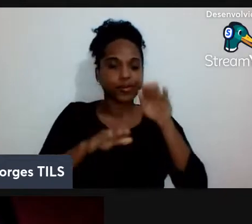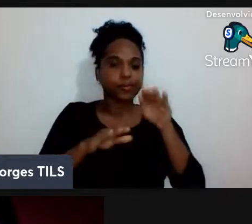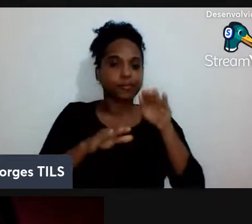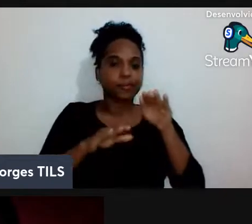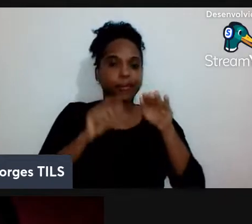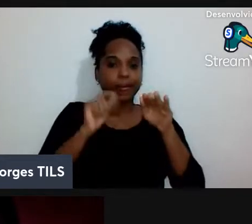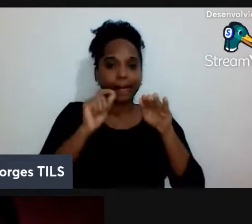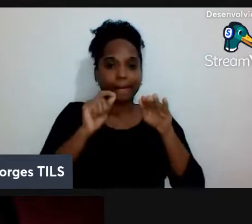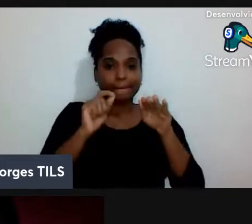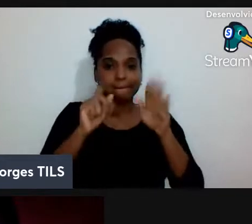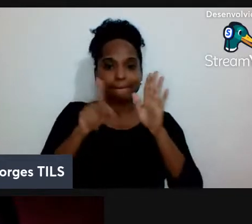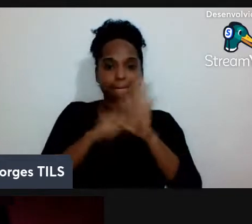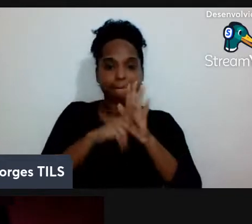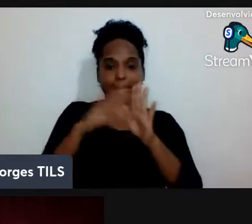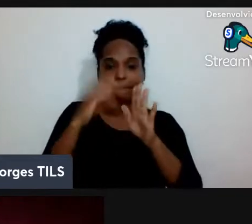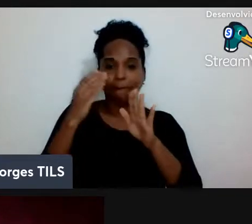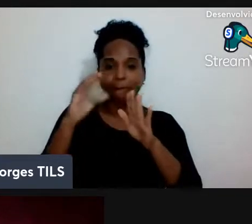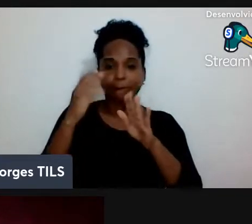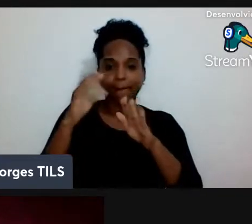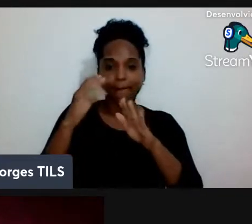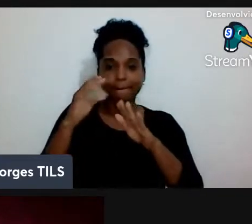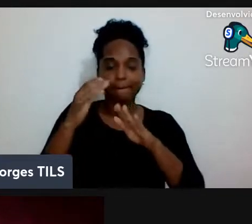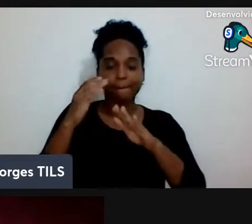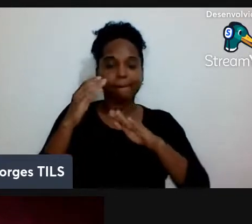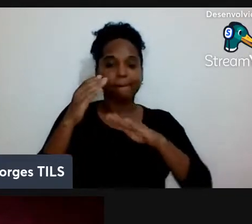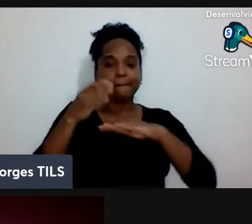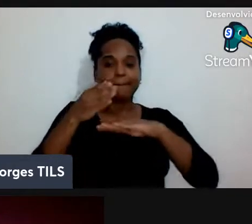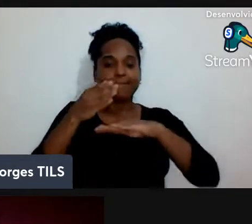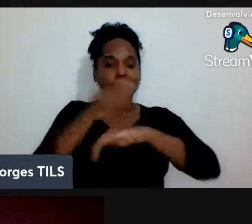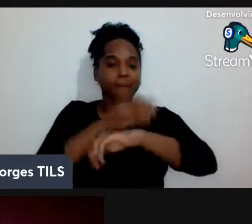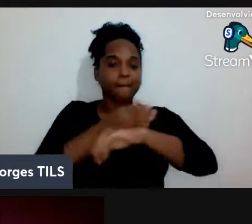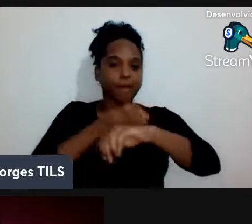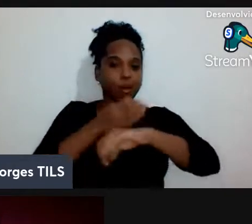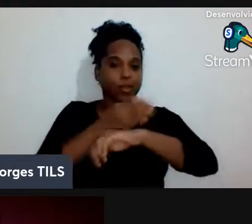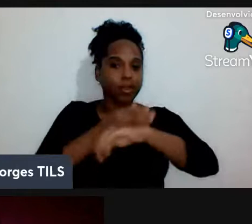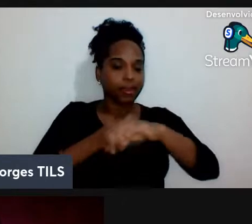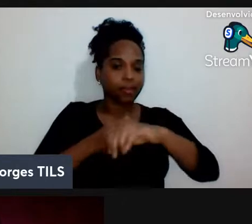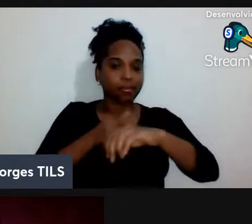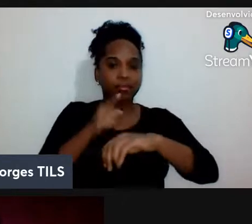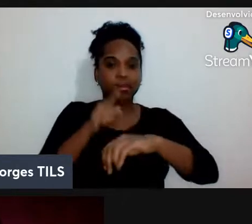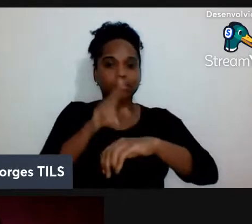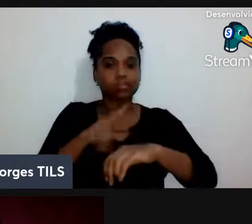moderna não é explorada nesses cursos